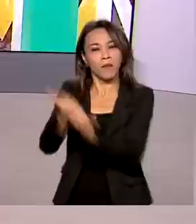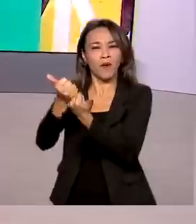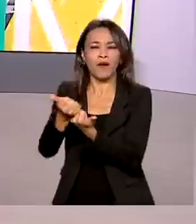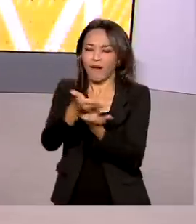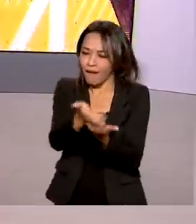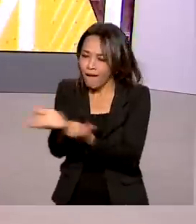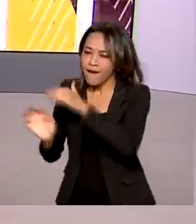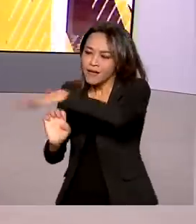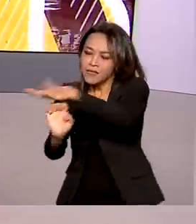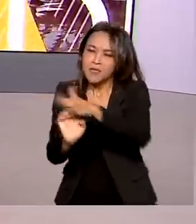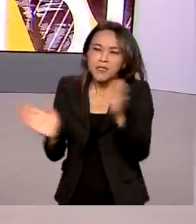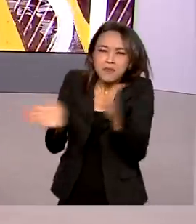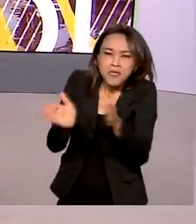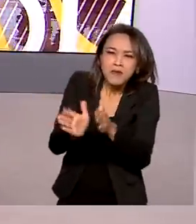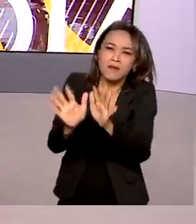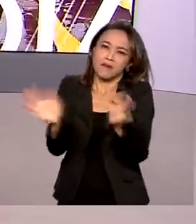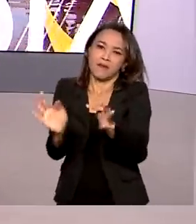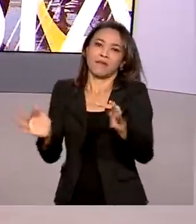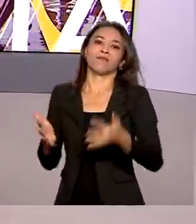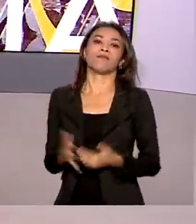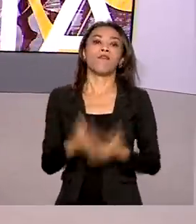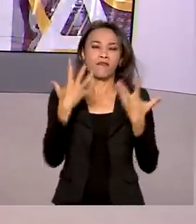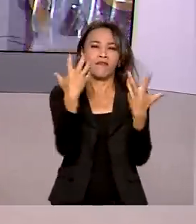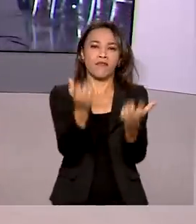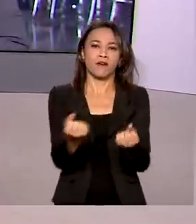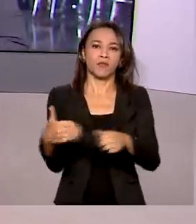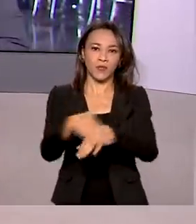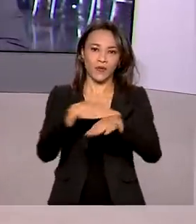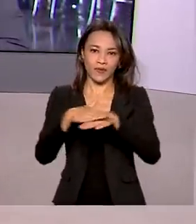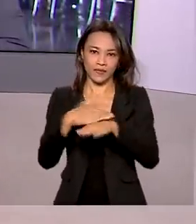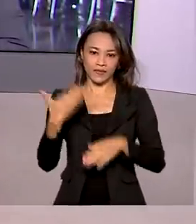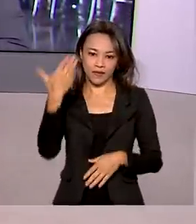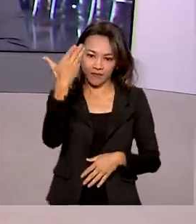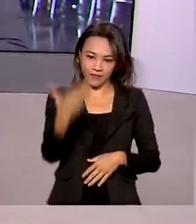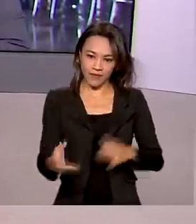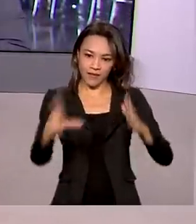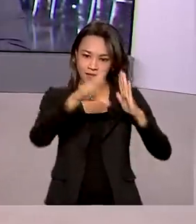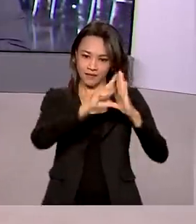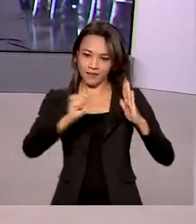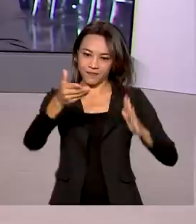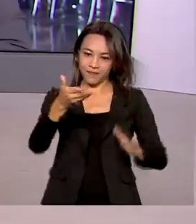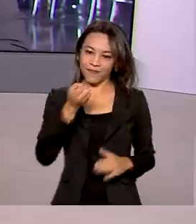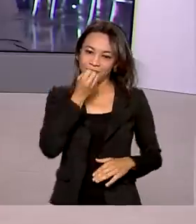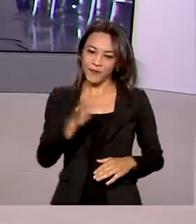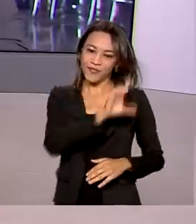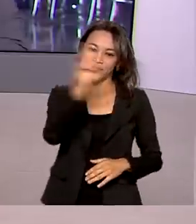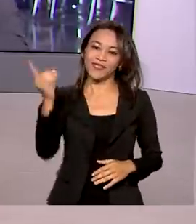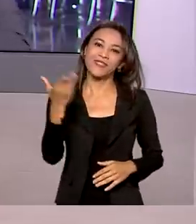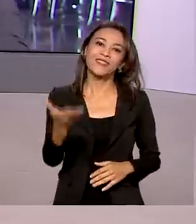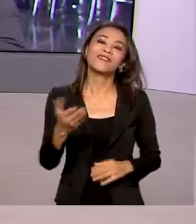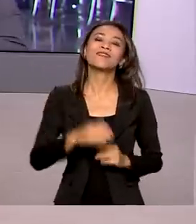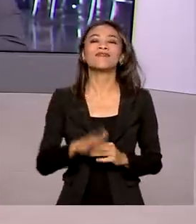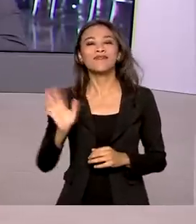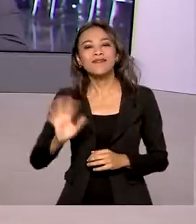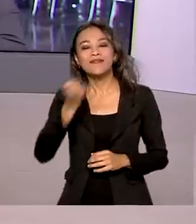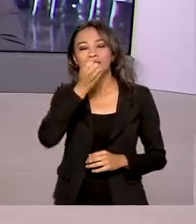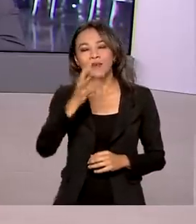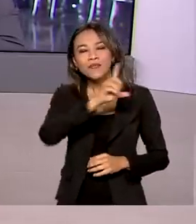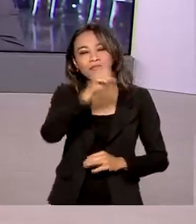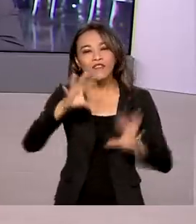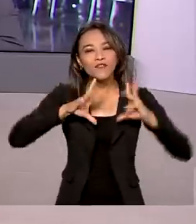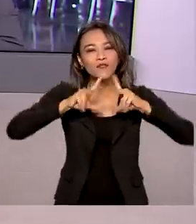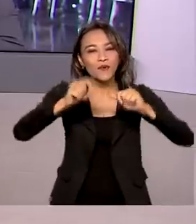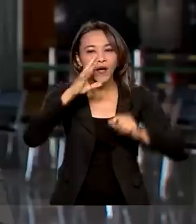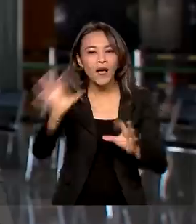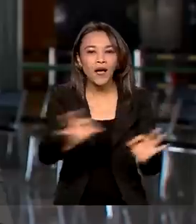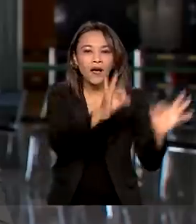Porte. Vamos então ao Palácio do Planalto conversar com Márcia Fernandes? Oi, Márcia, bom dia para você. Oi, Renata, bom dia para você, bom dia a todos que